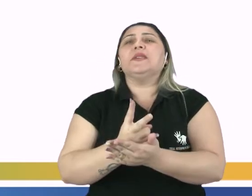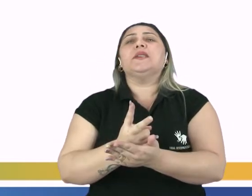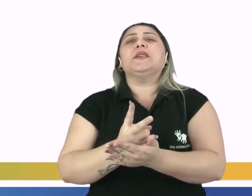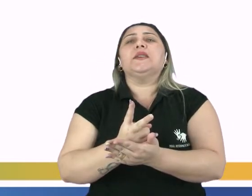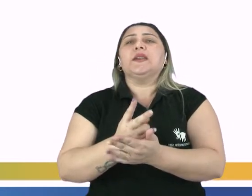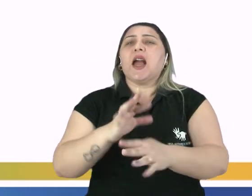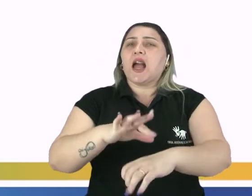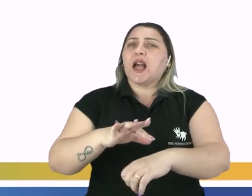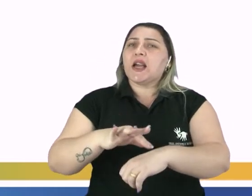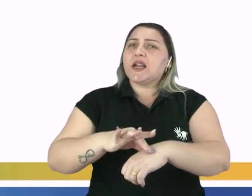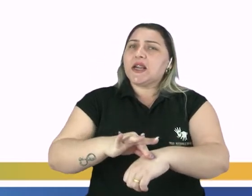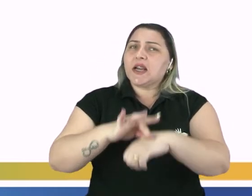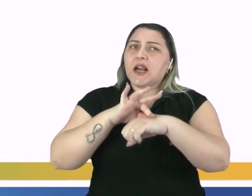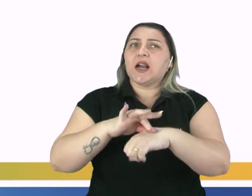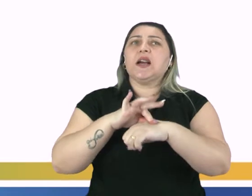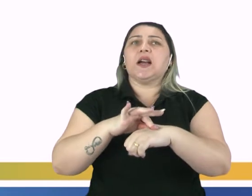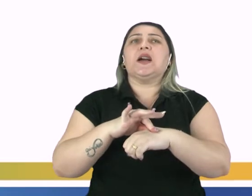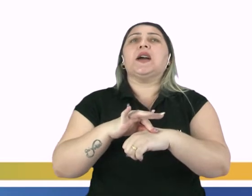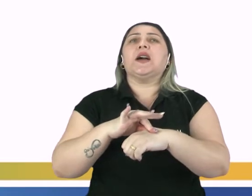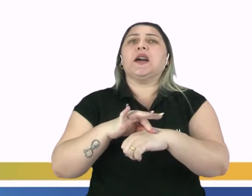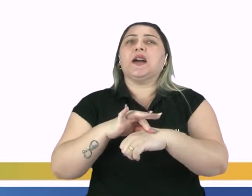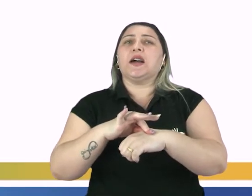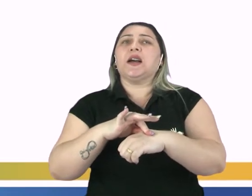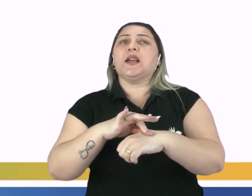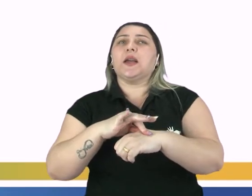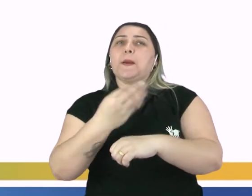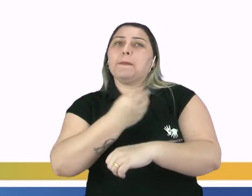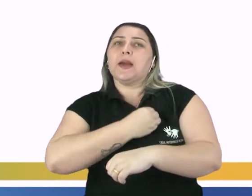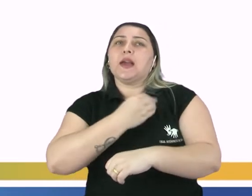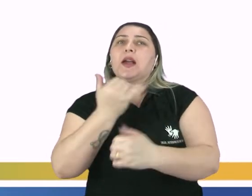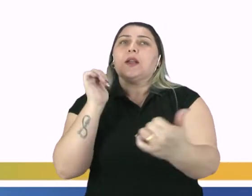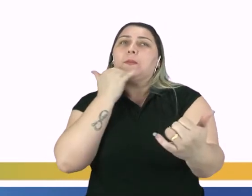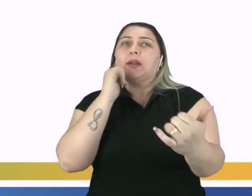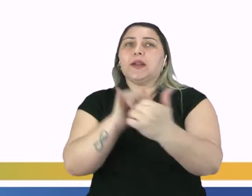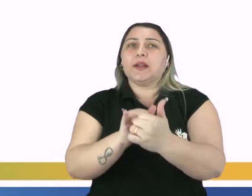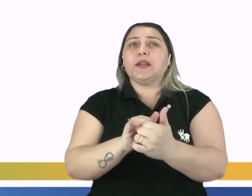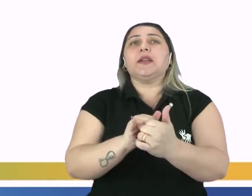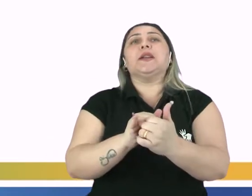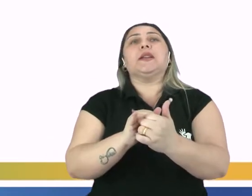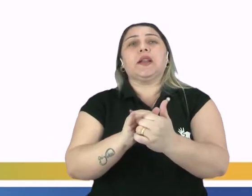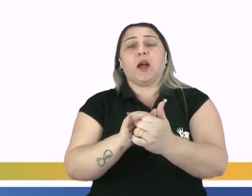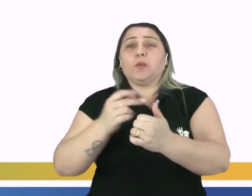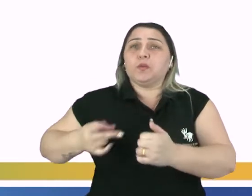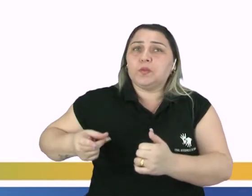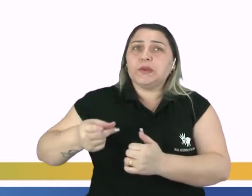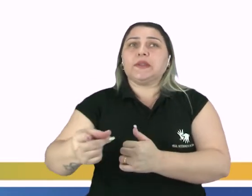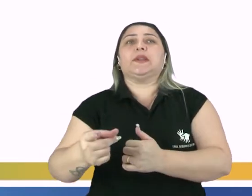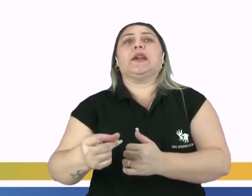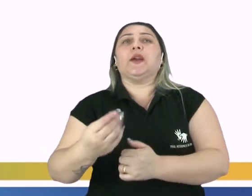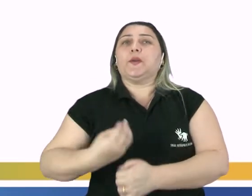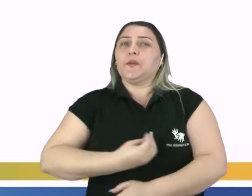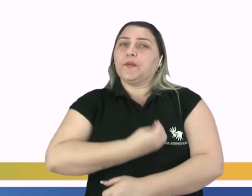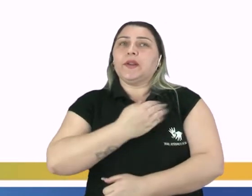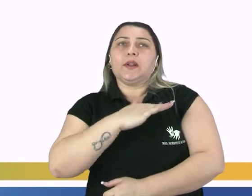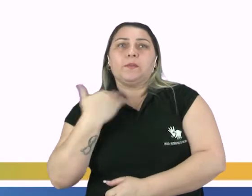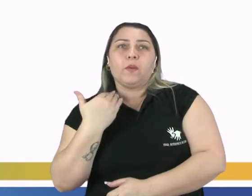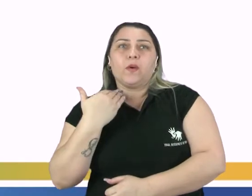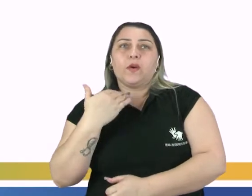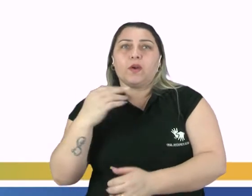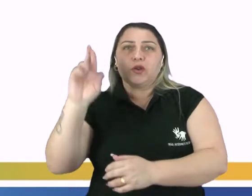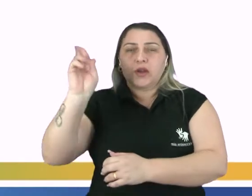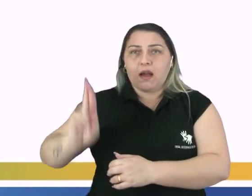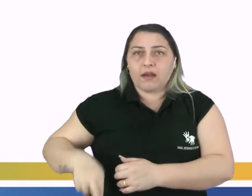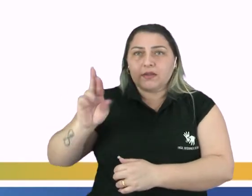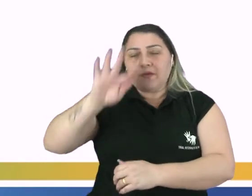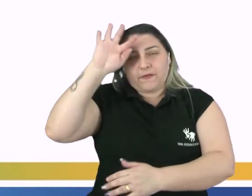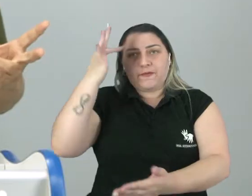Carnal, espiritual, pecado, perdão, efêmero, eterno, vida, morte, razão e fé. Daí surge um termo bem conhecido de todos